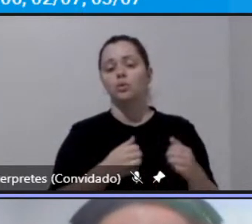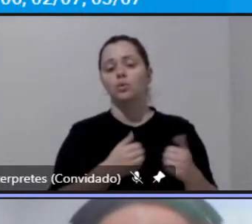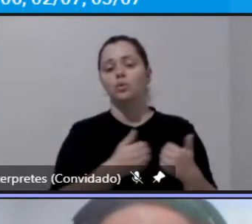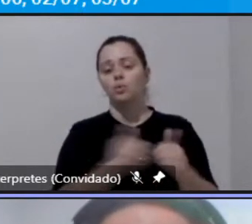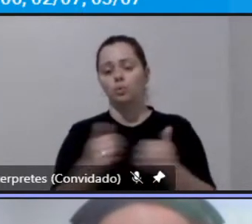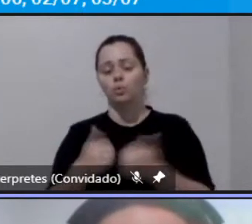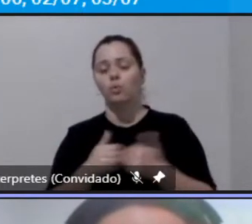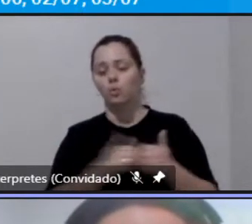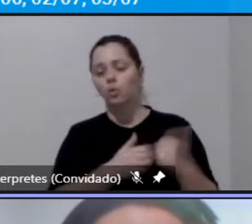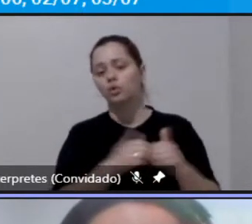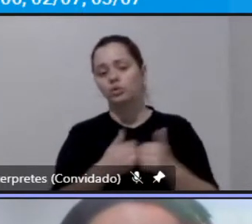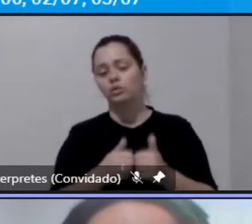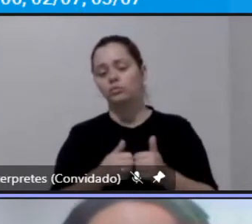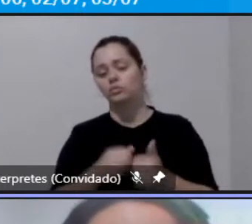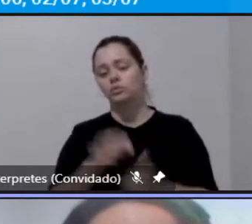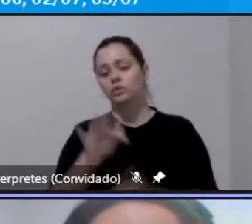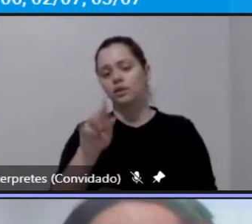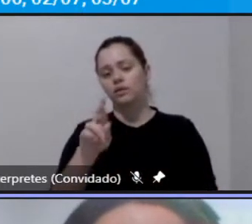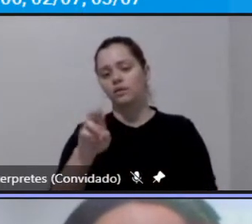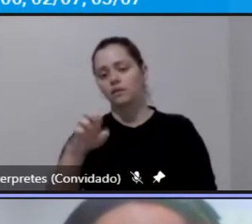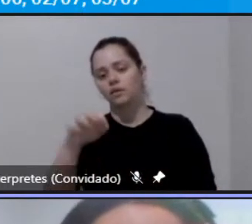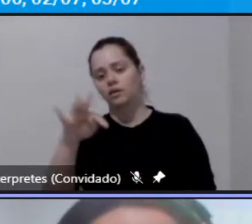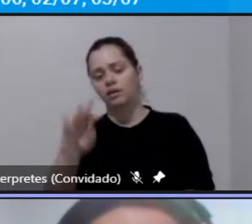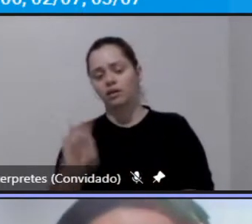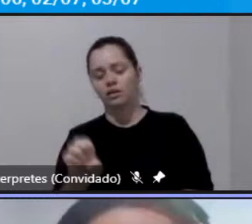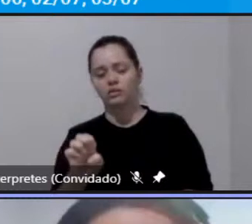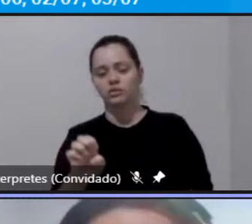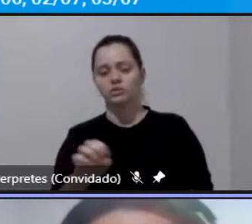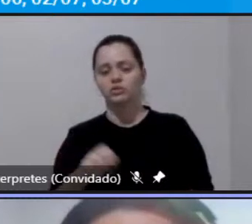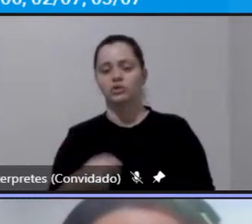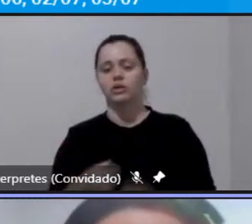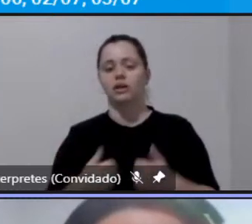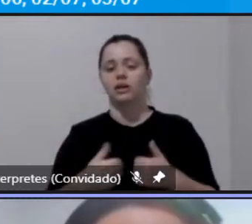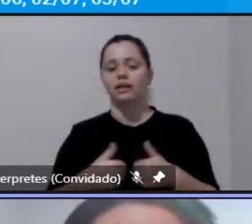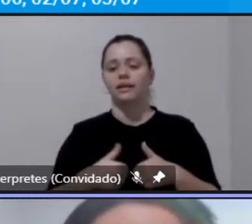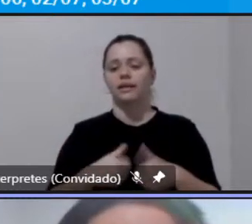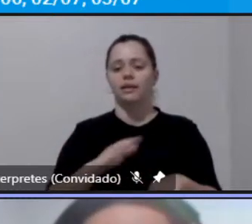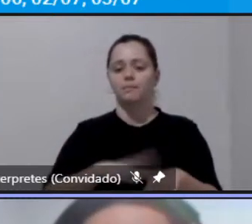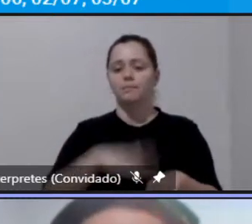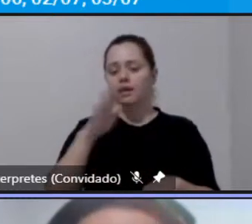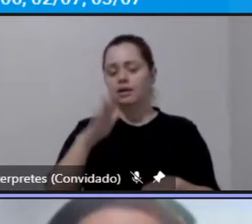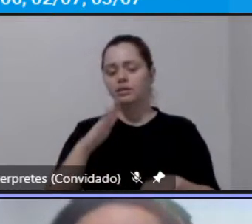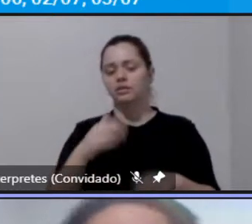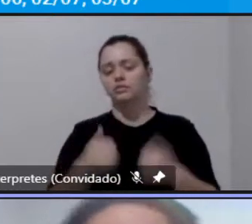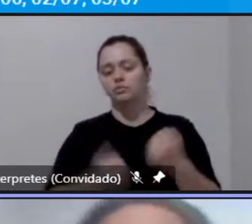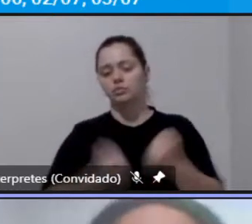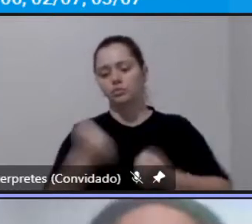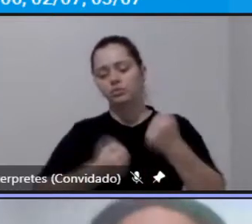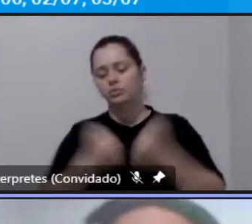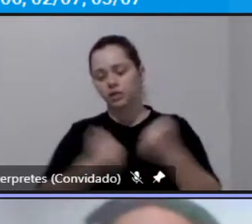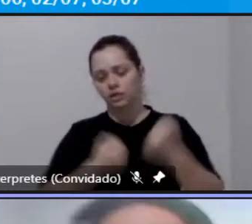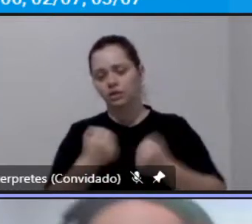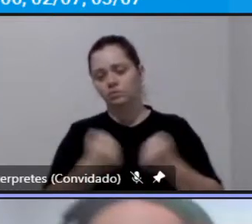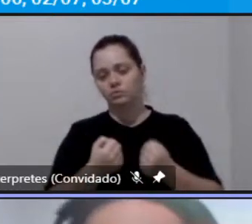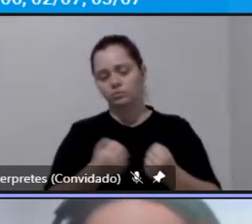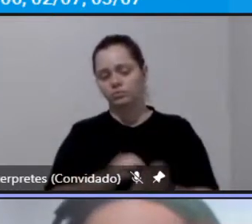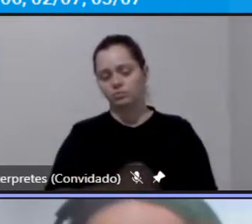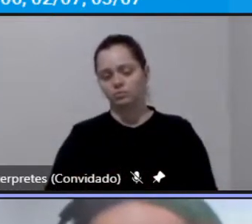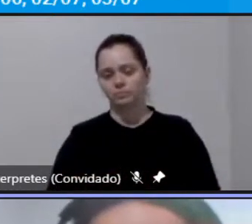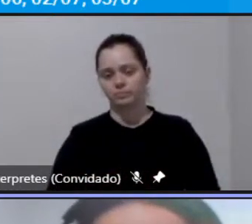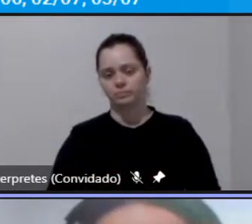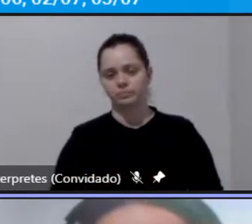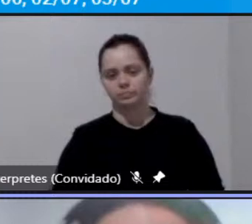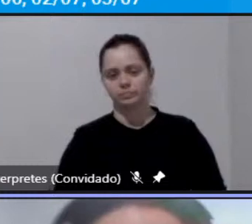né pra esses dois modos sobrepõe o transporte individual mas no total de viagens o individual